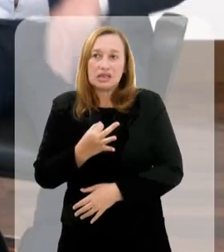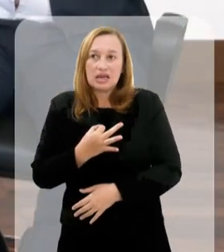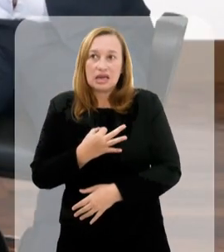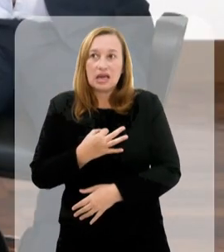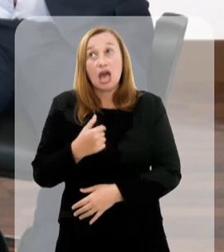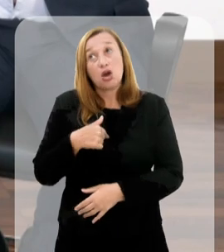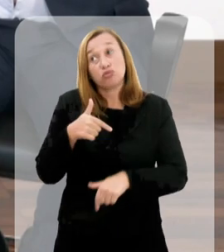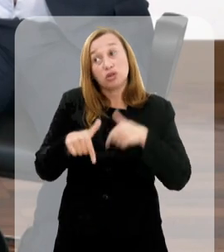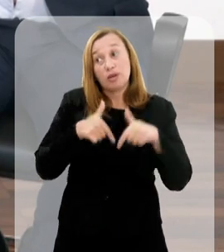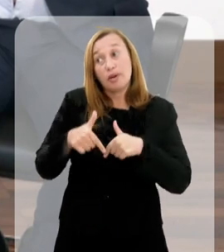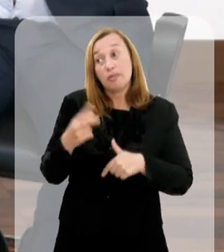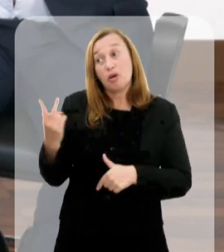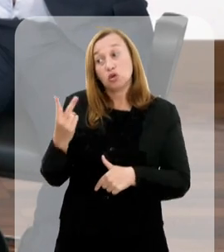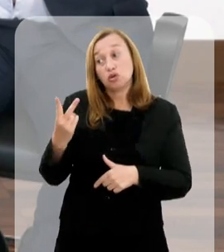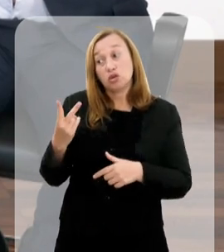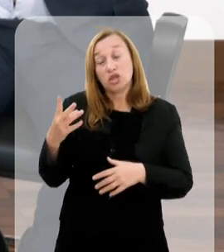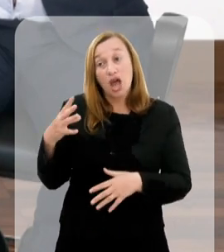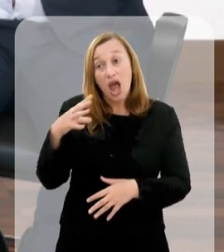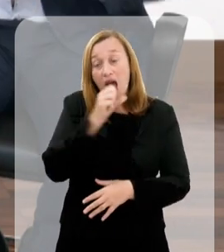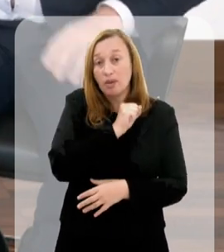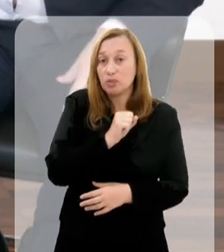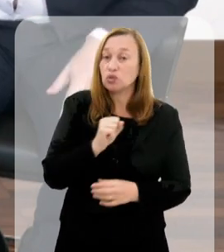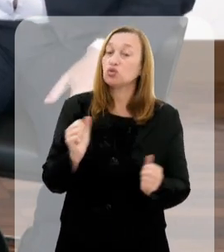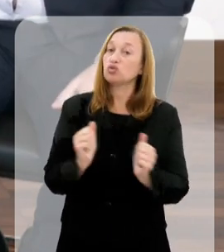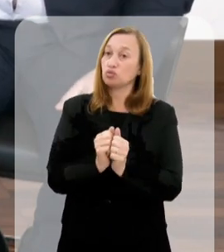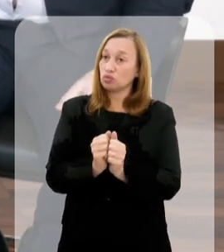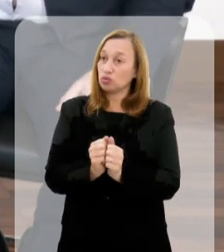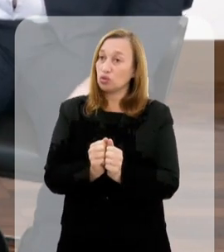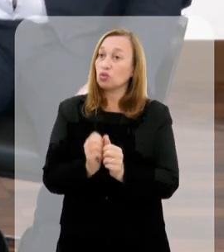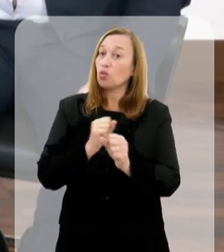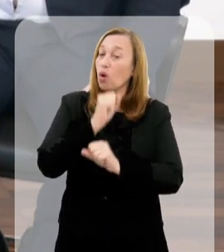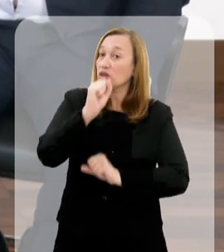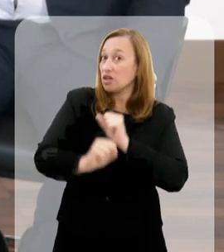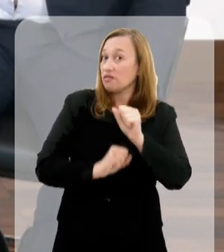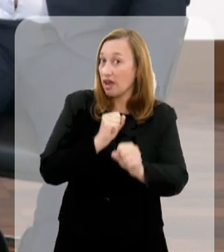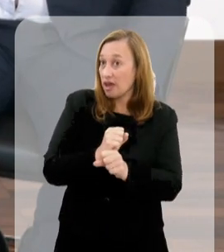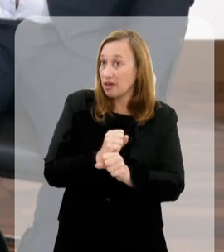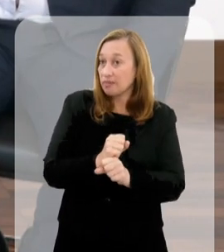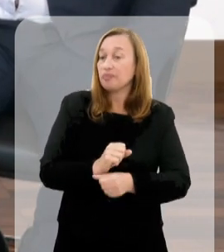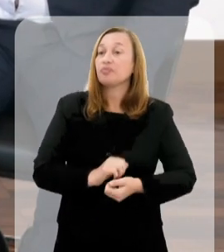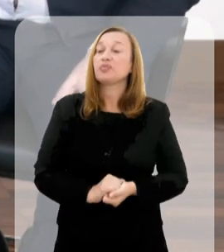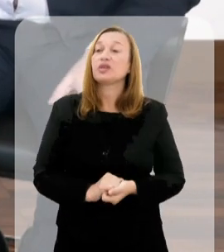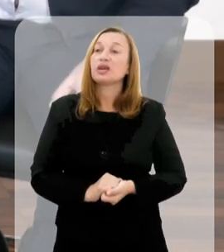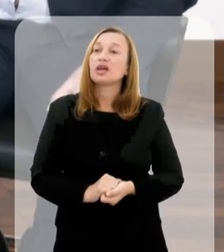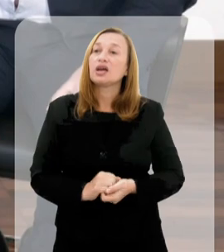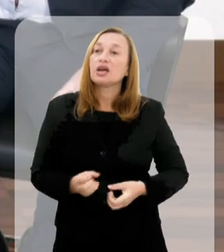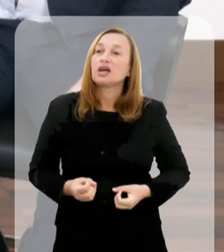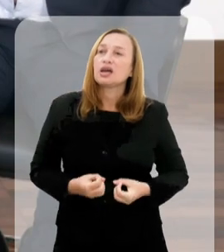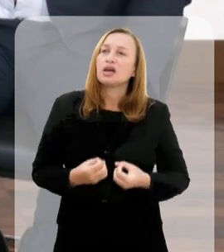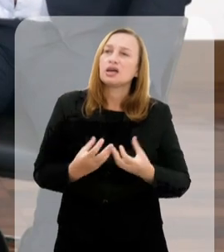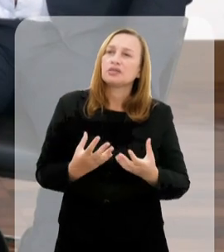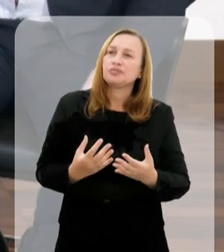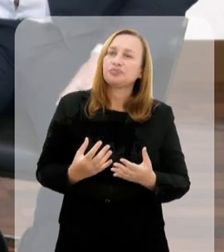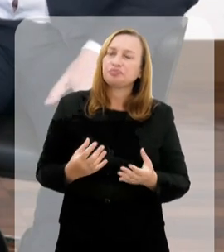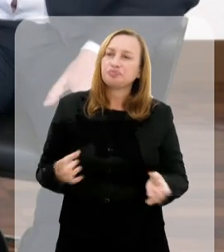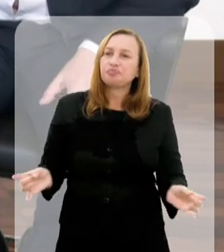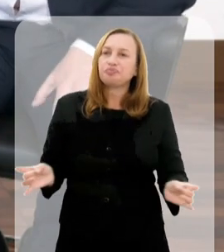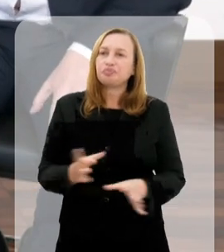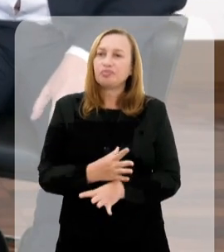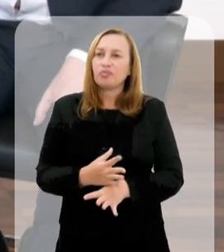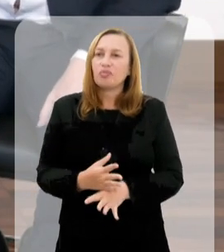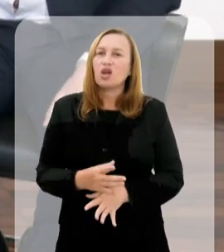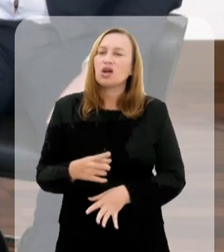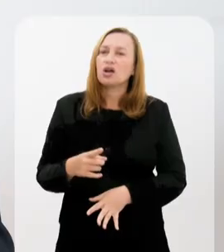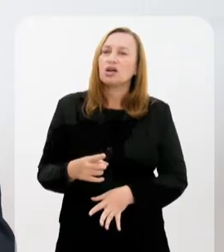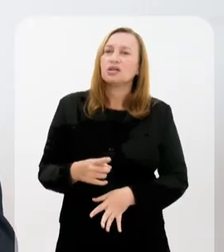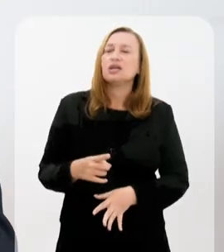Bom, confesso que eu não sei. Eu estou trabalhando para as duas entregas serem no ano que vem, né? Eu tenho uma equipe muito boa no Instituto. Obviamente, a gente tem vários